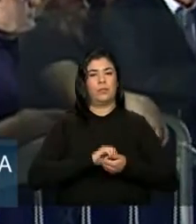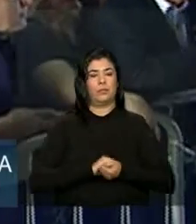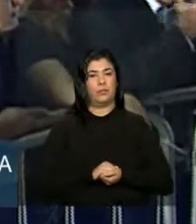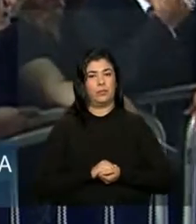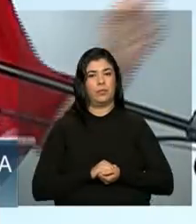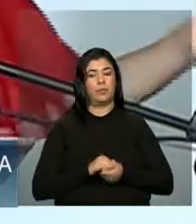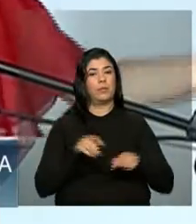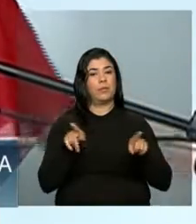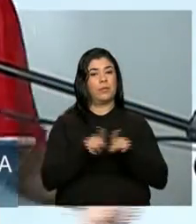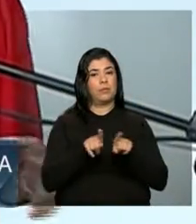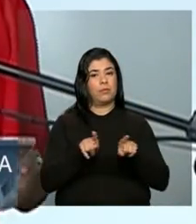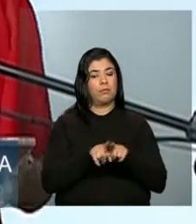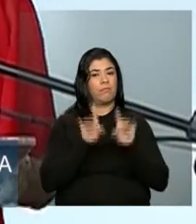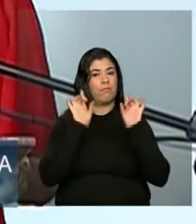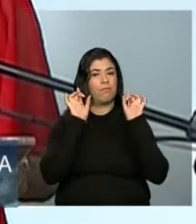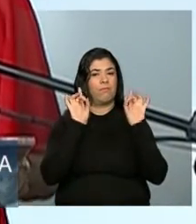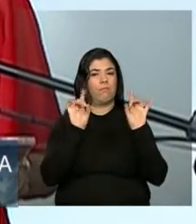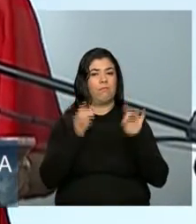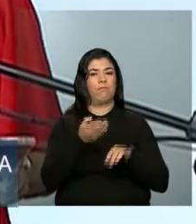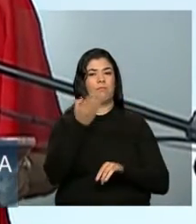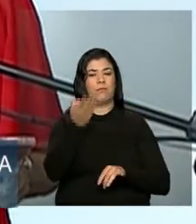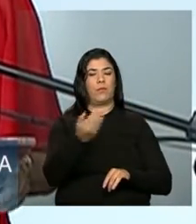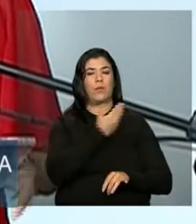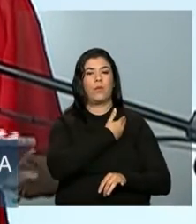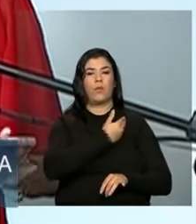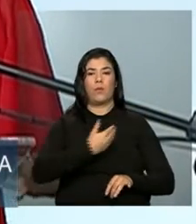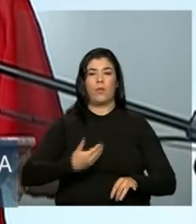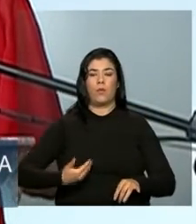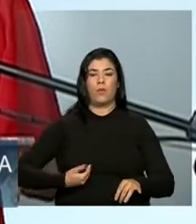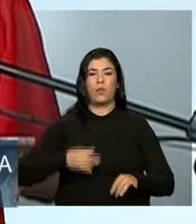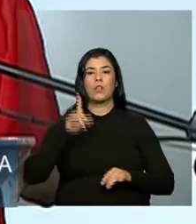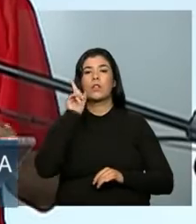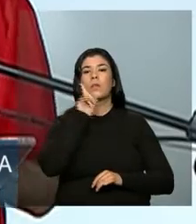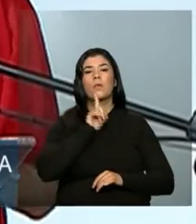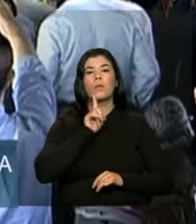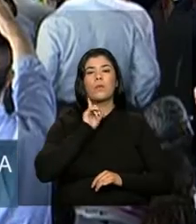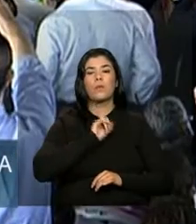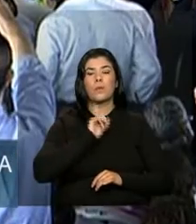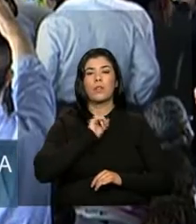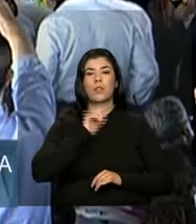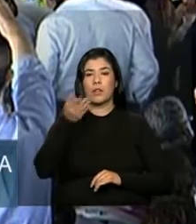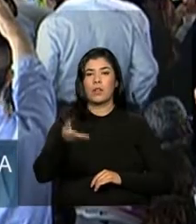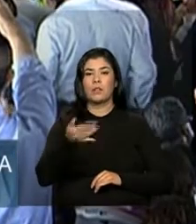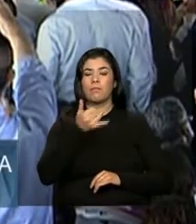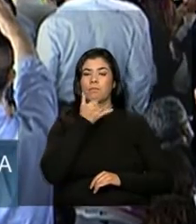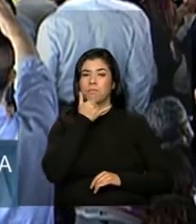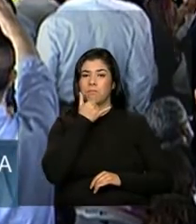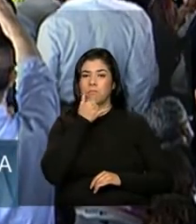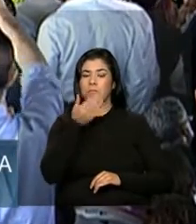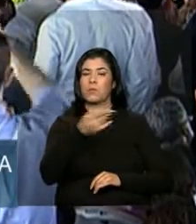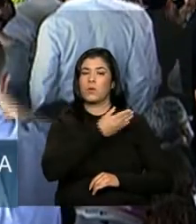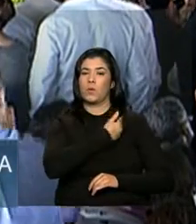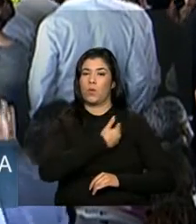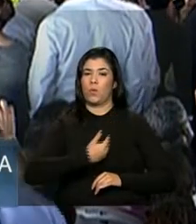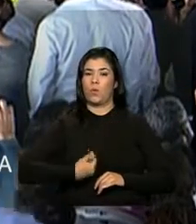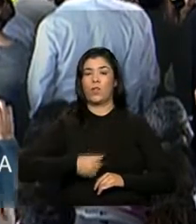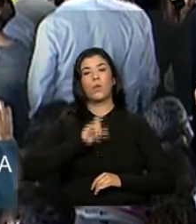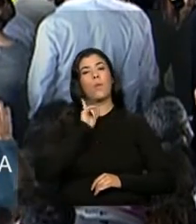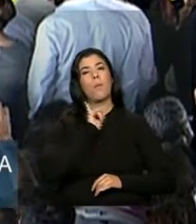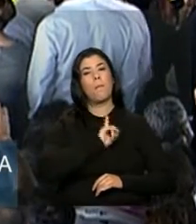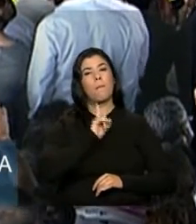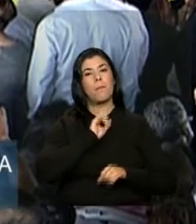Cumprimento também o governador de Minas Gerais, meu amigo e companheiro Fernando